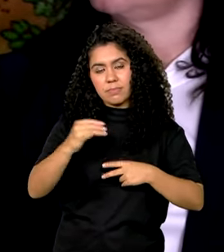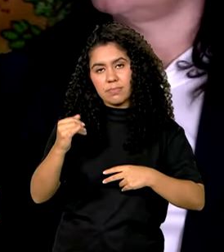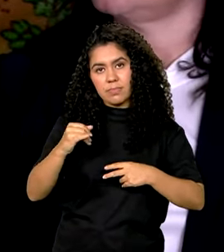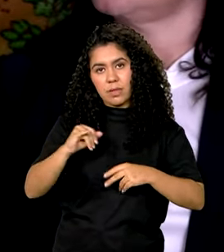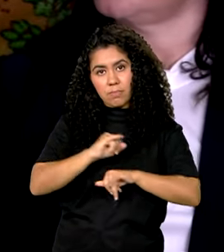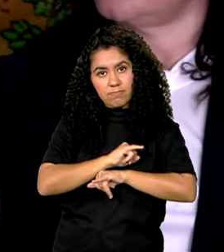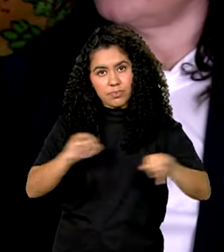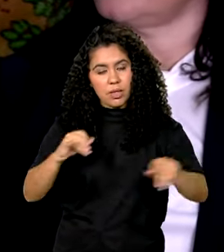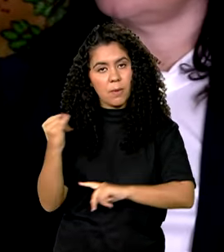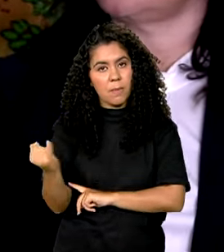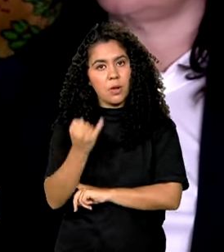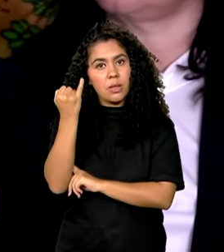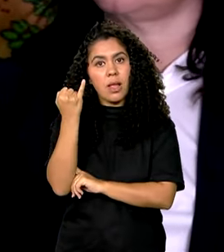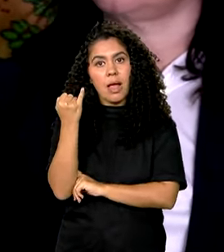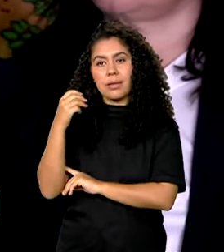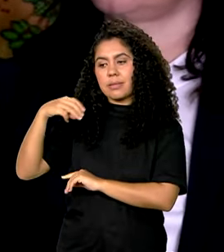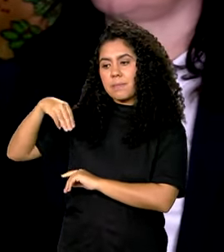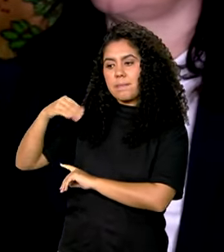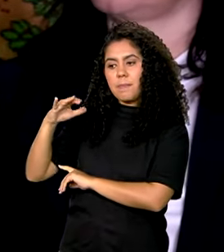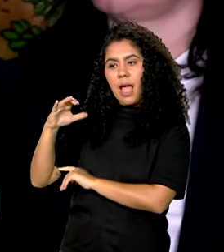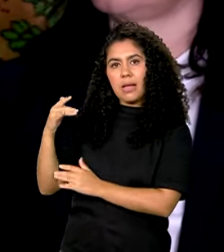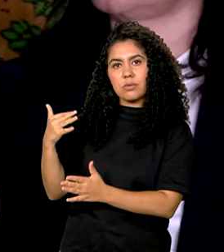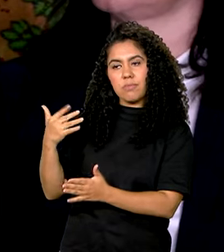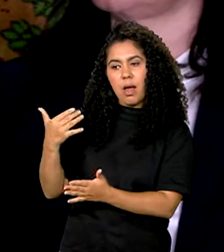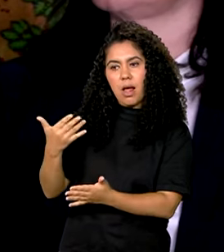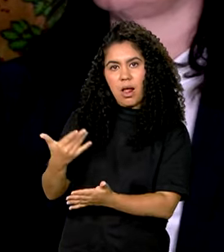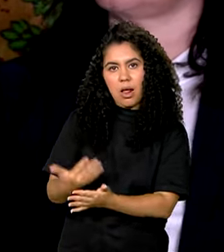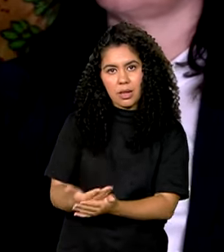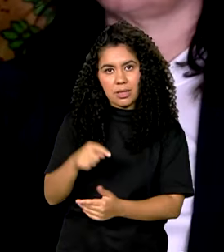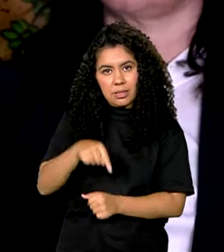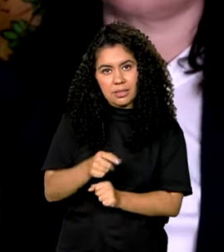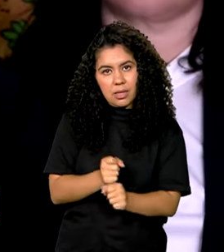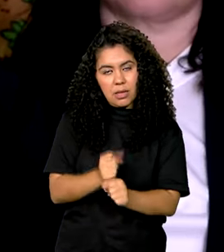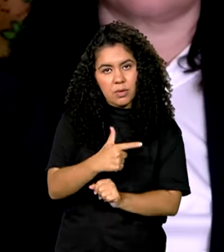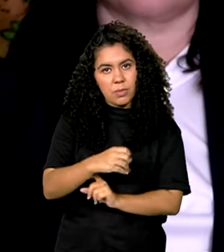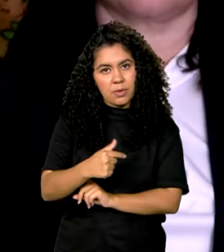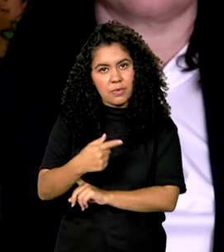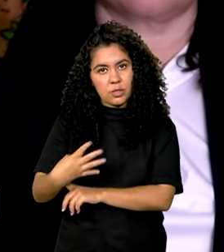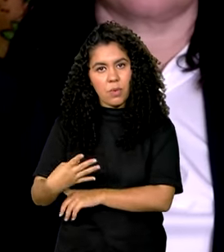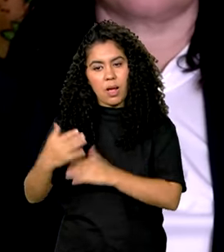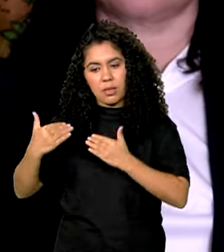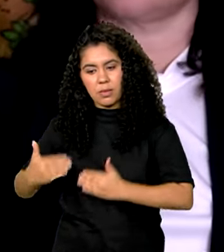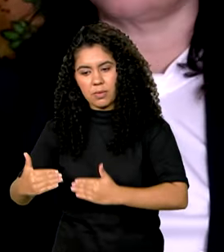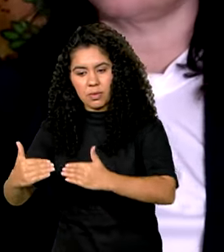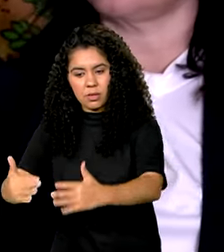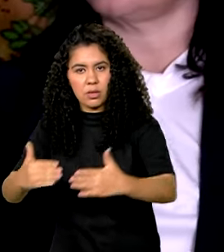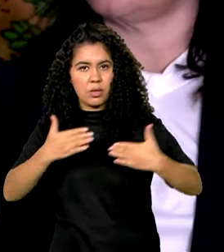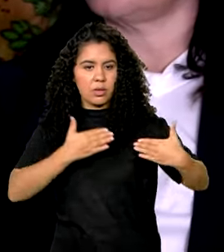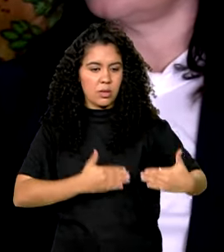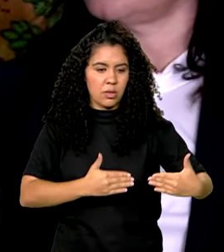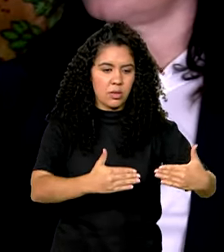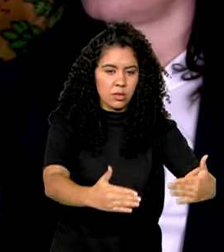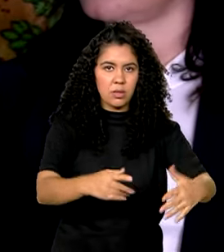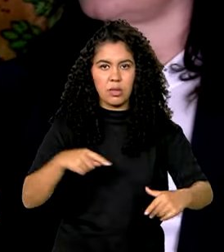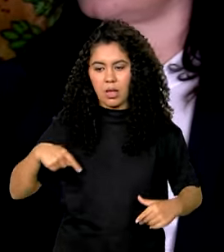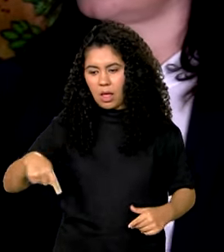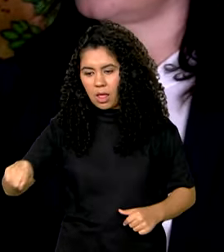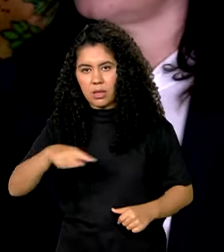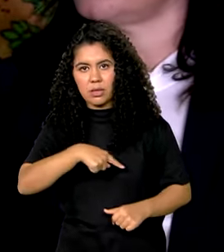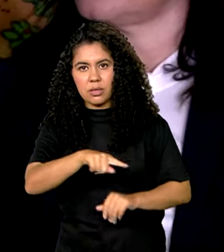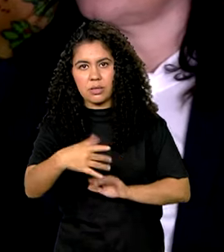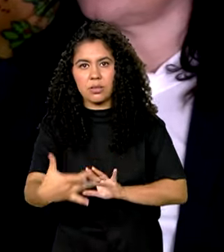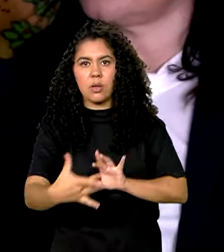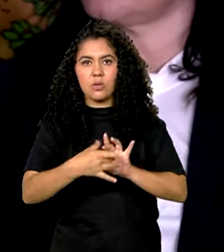março desse ano, os ministérios finalísticos, junto ao planejamento